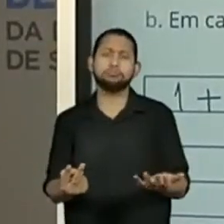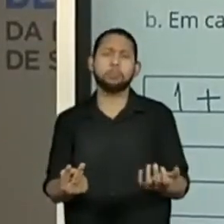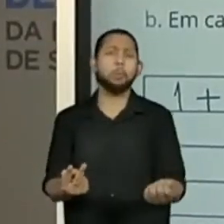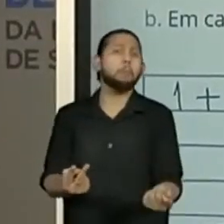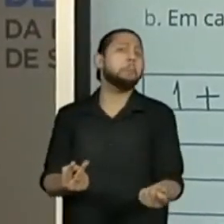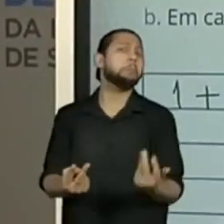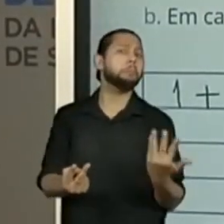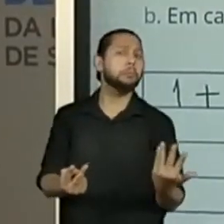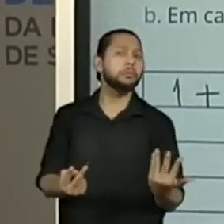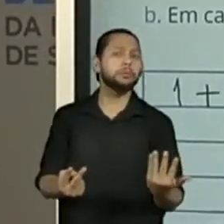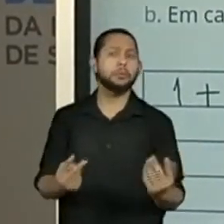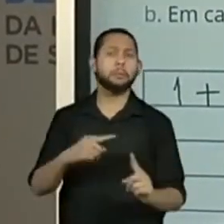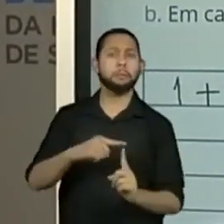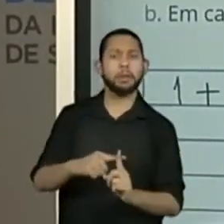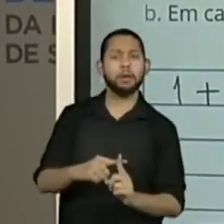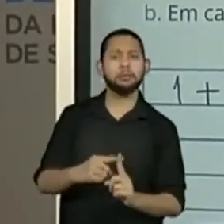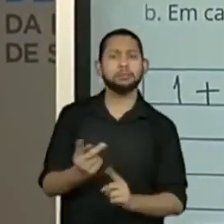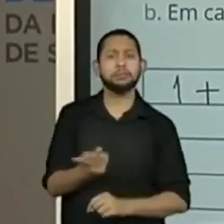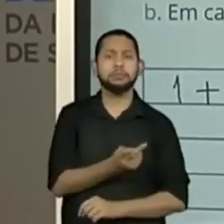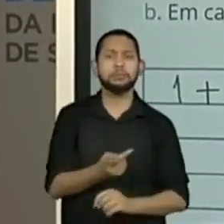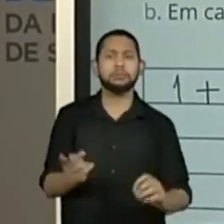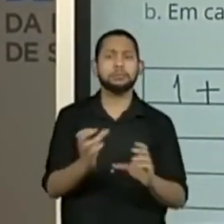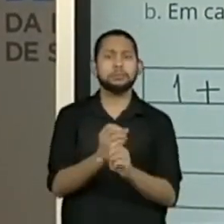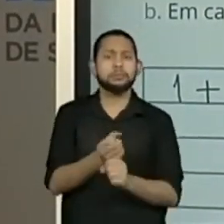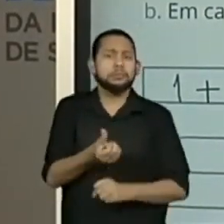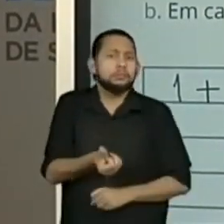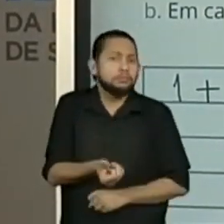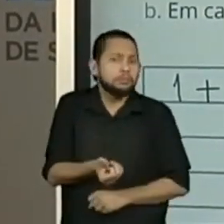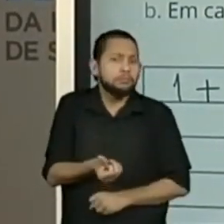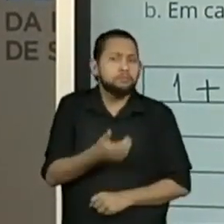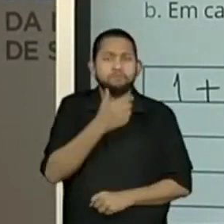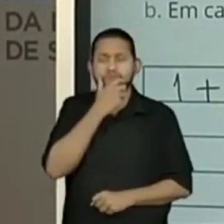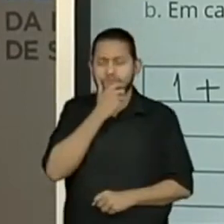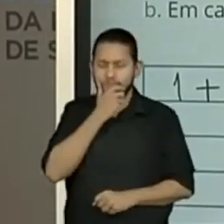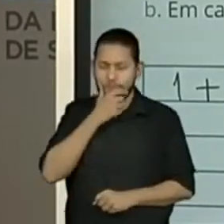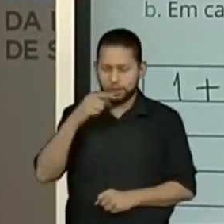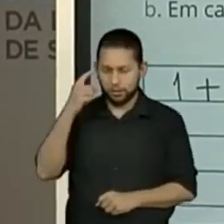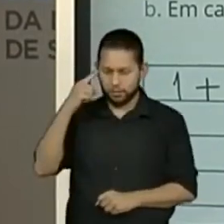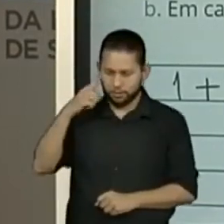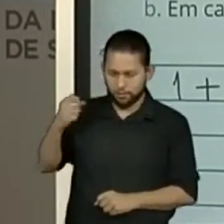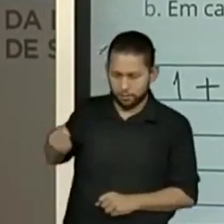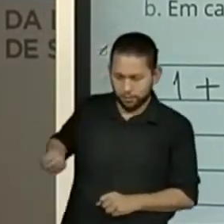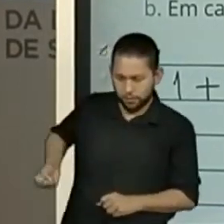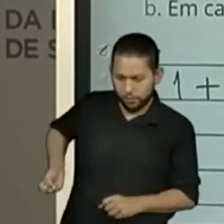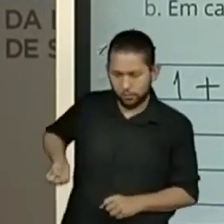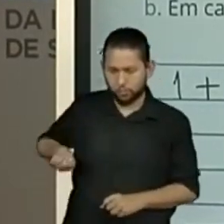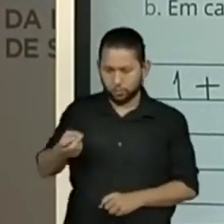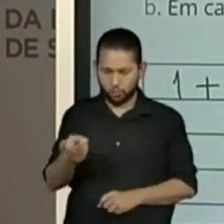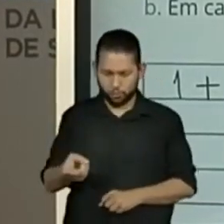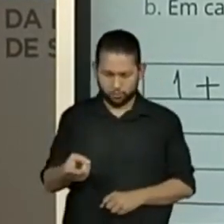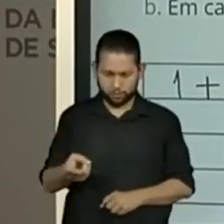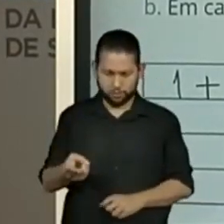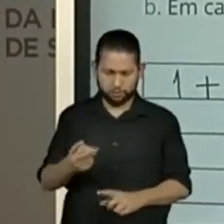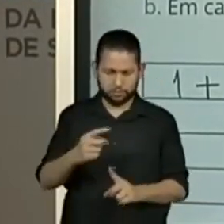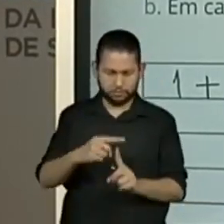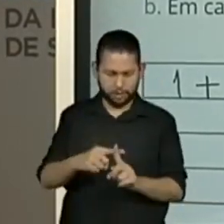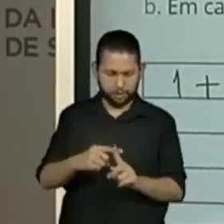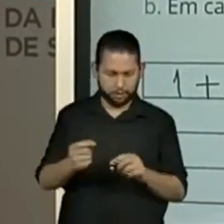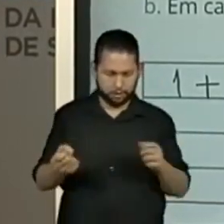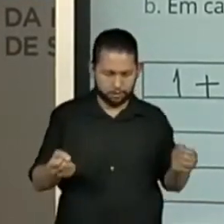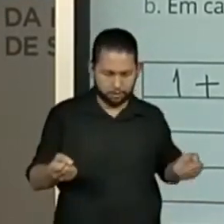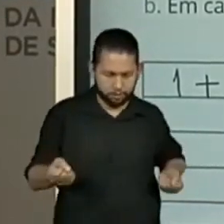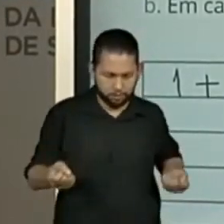2, o segundo dado deve cair com qual face voltada para cima?